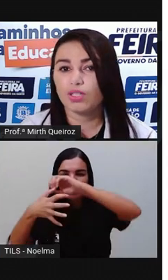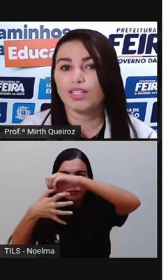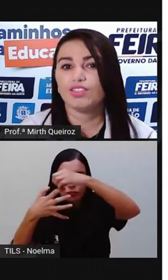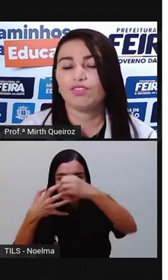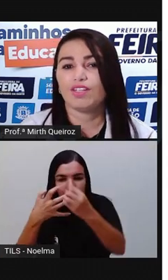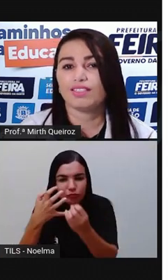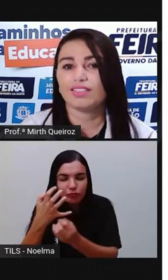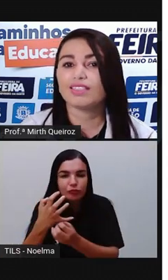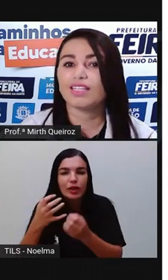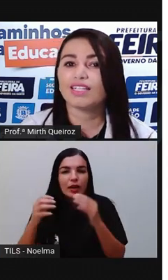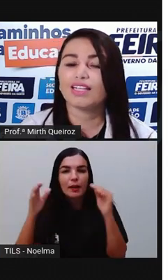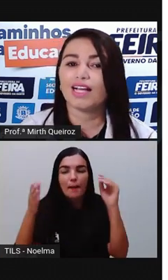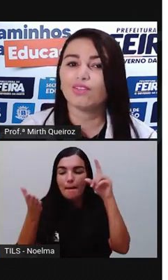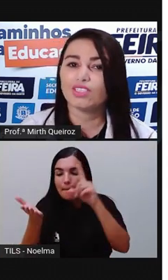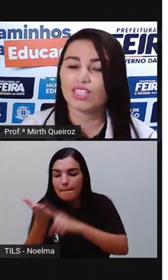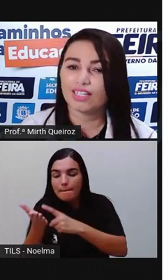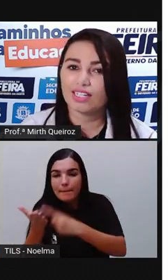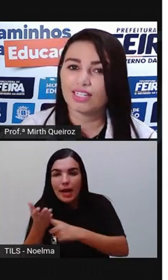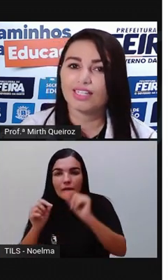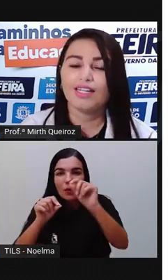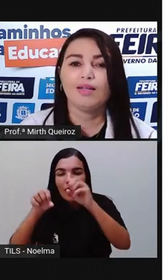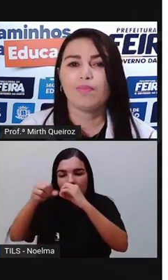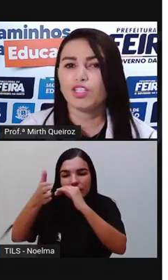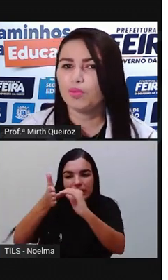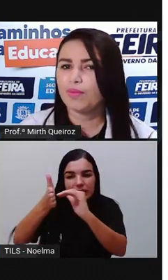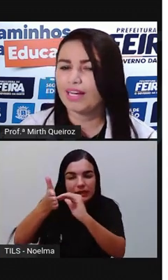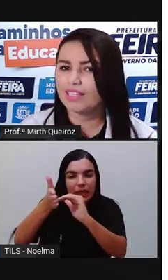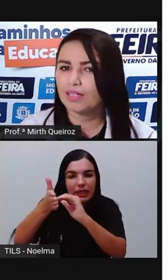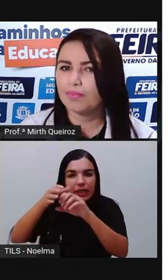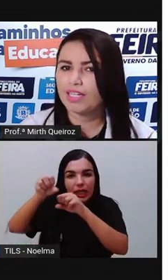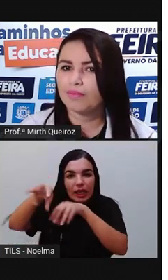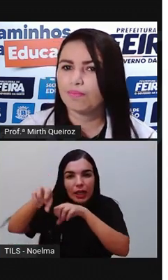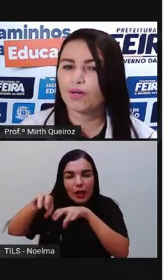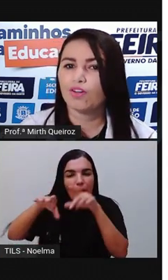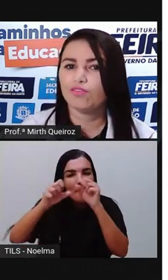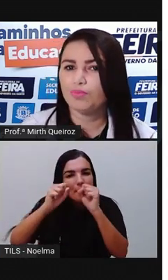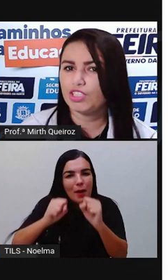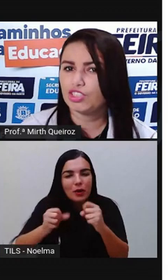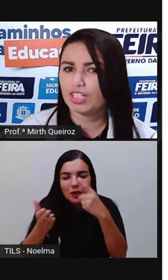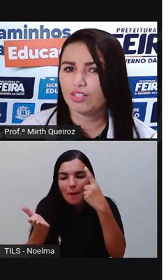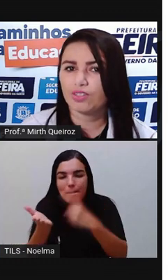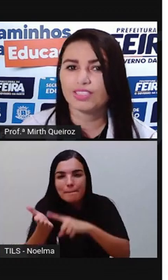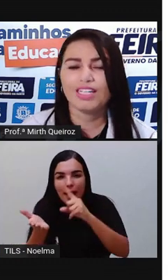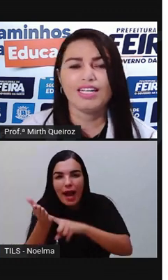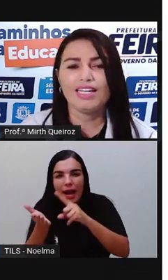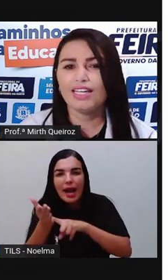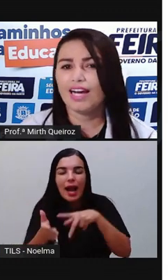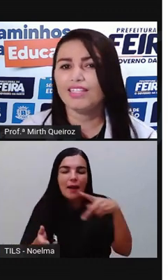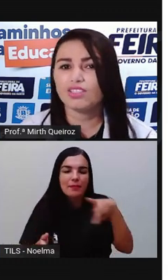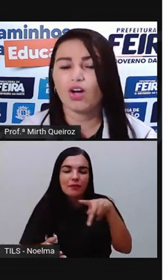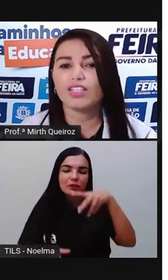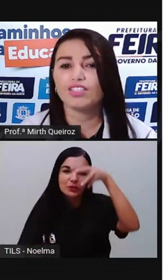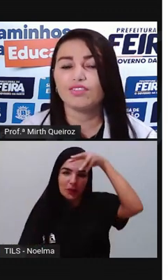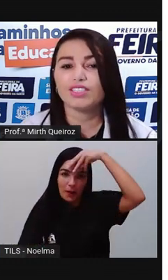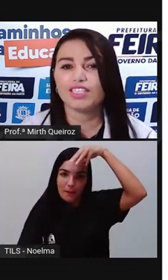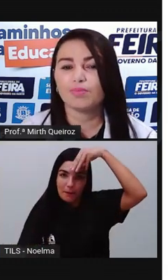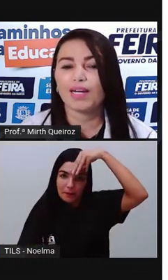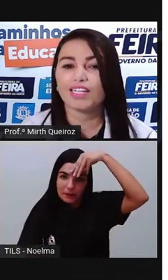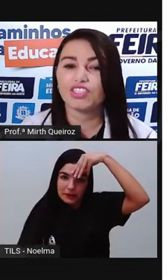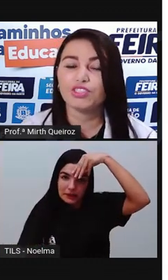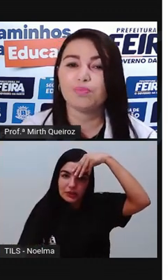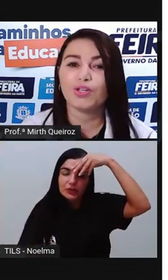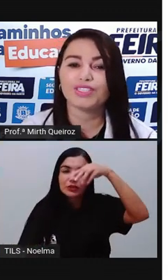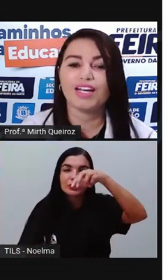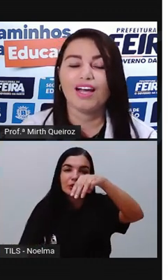Seduc de Feira de Santana lá no Instagram. Pode me marcar também, Prof. Mirti Queiroz. E a escola de vocês